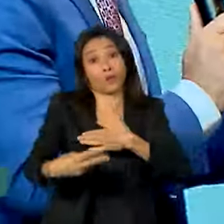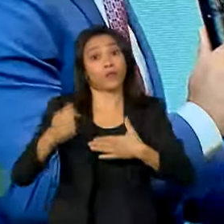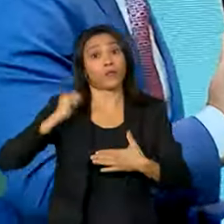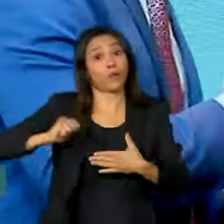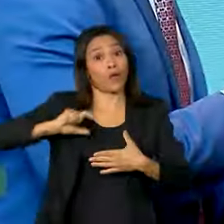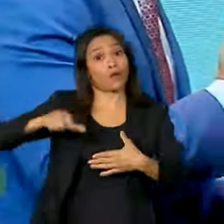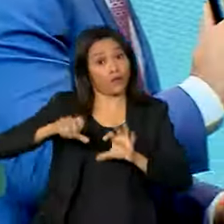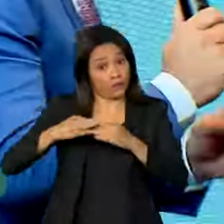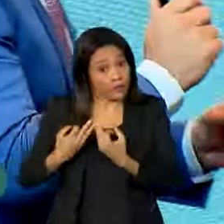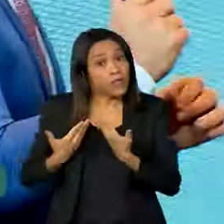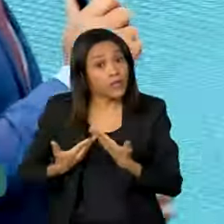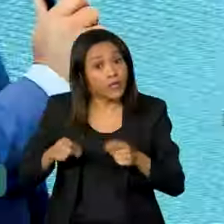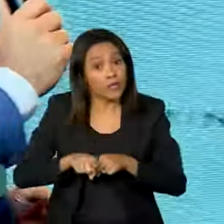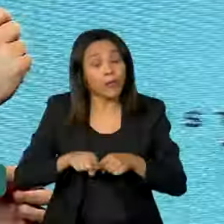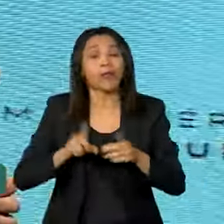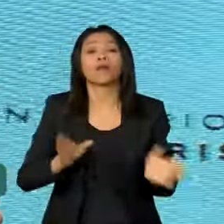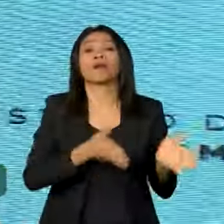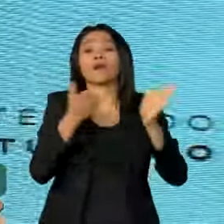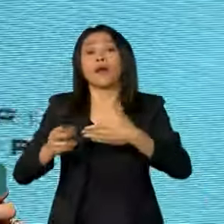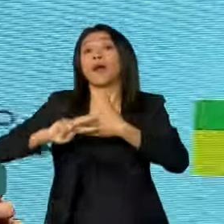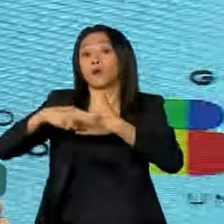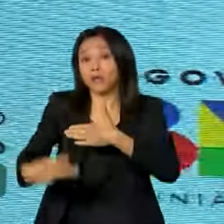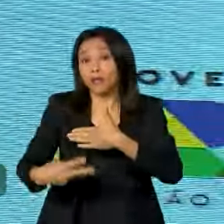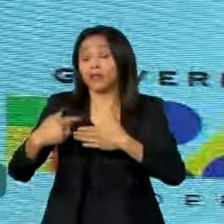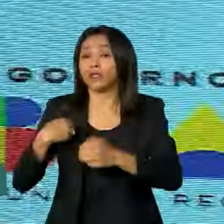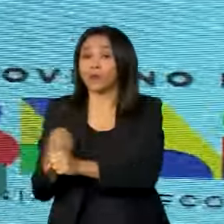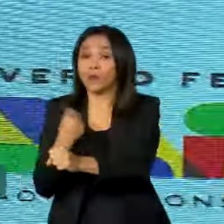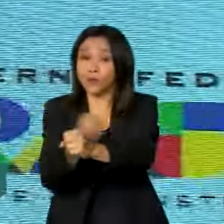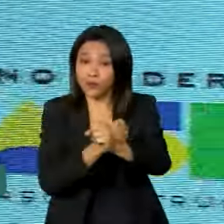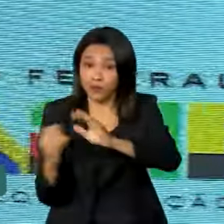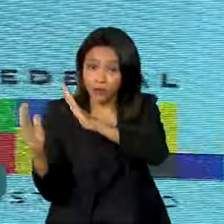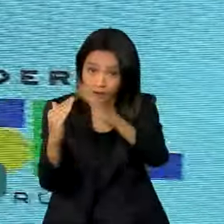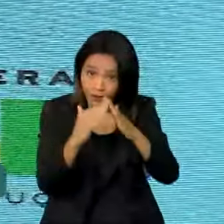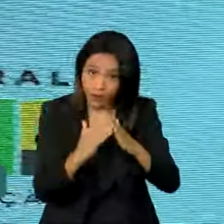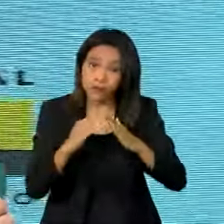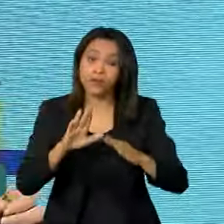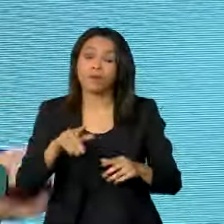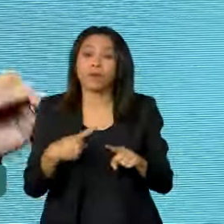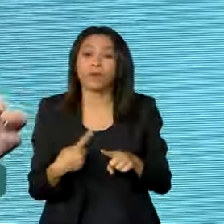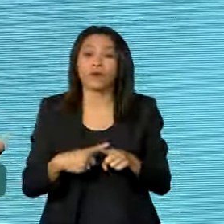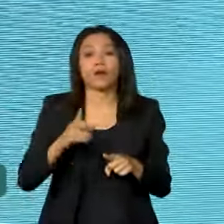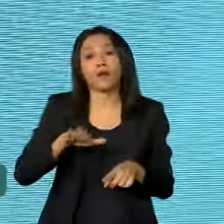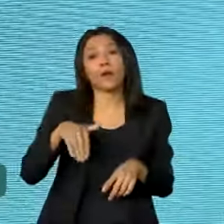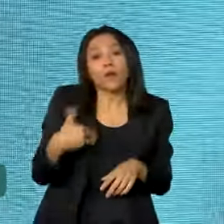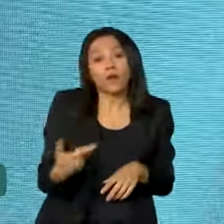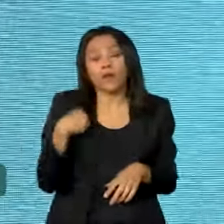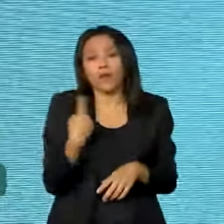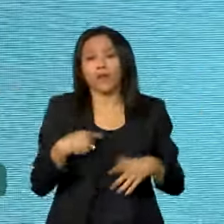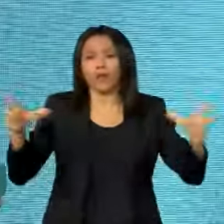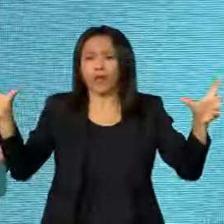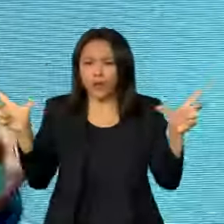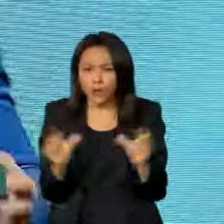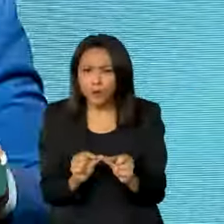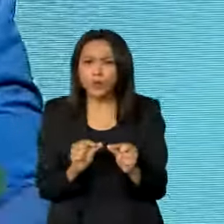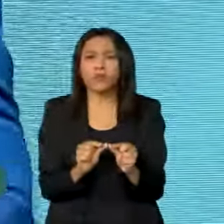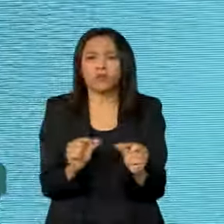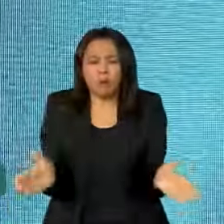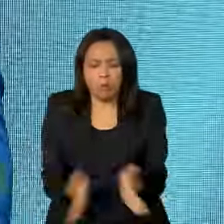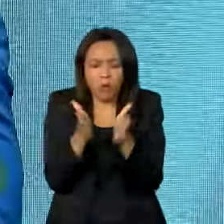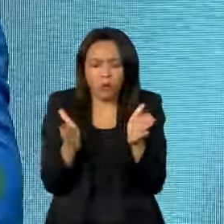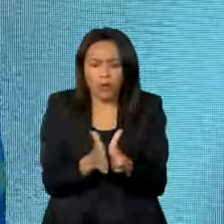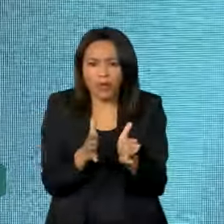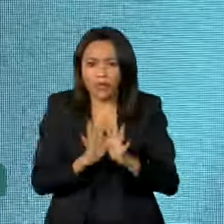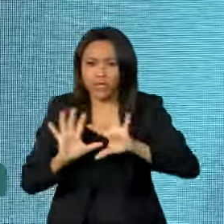Isso é fruto do Minha Casa Minha Vida. Porque quando a gente começa a diminuir as distâncias entre as classes